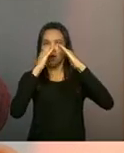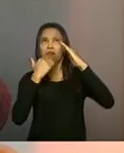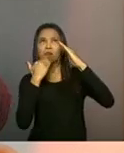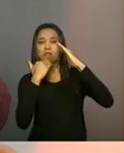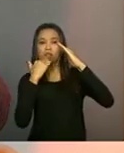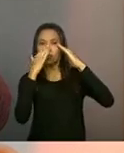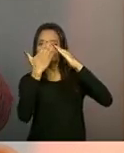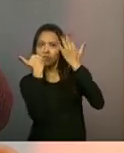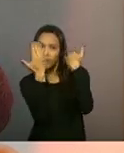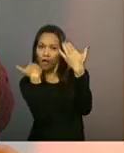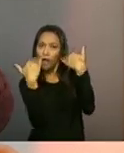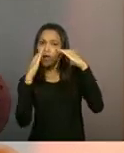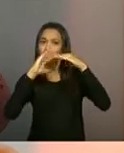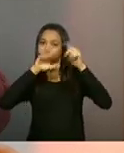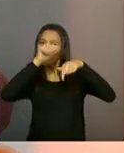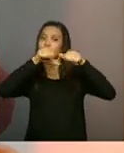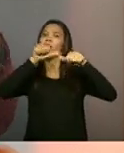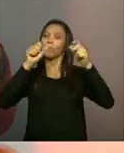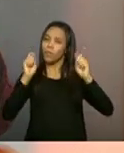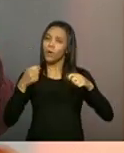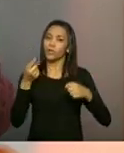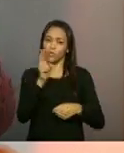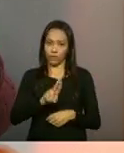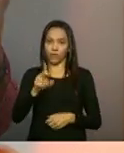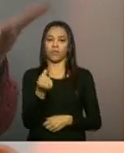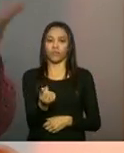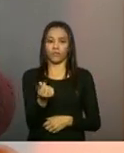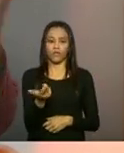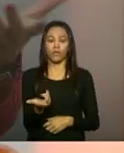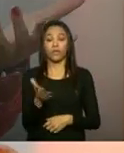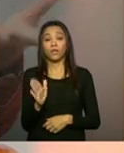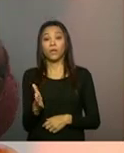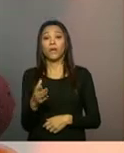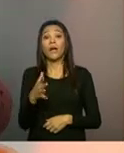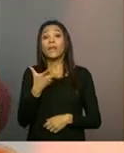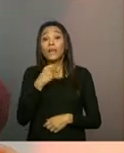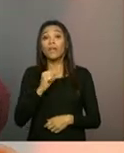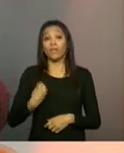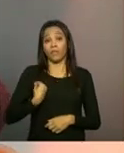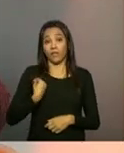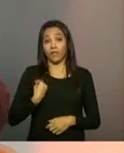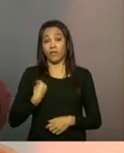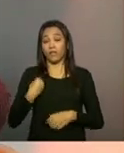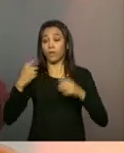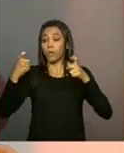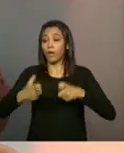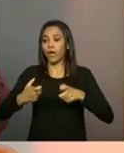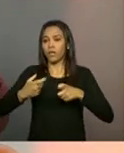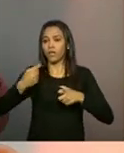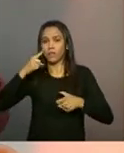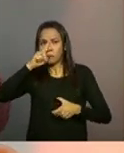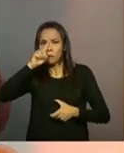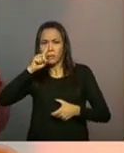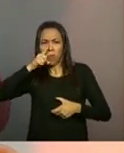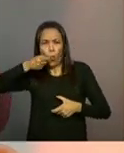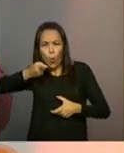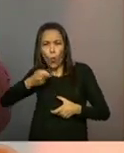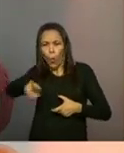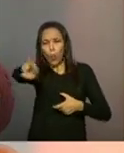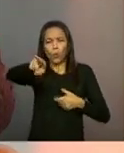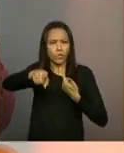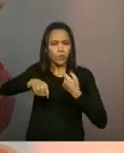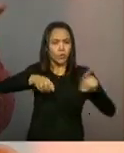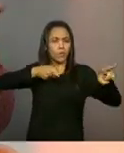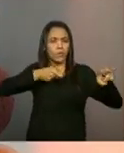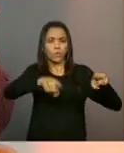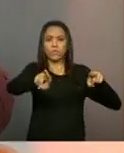pode ser utilizado também. E aí, como estratégias para as populações que vivem dispersas, a gente não recomenda